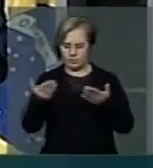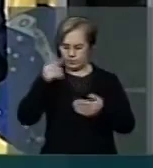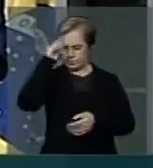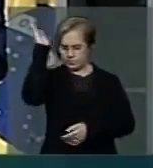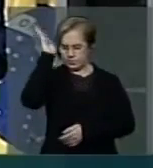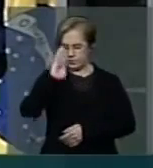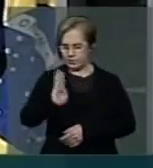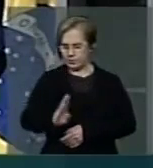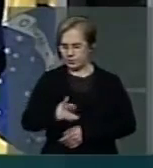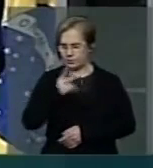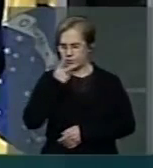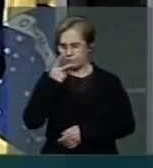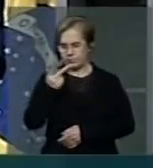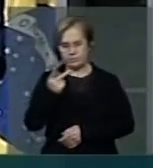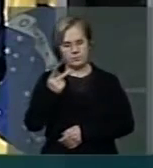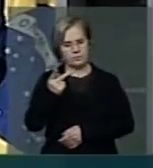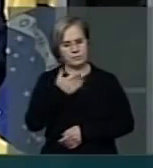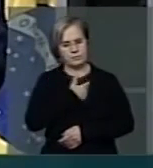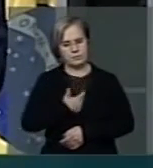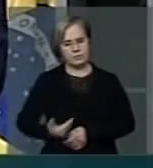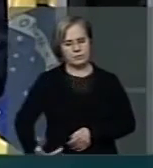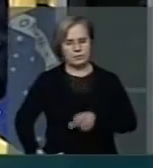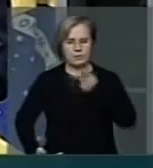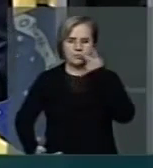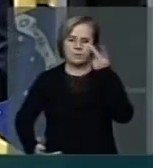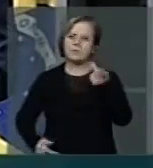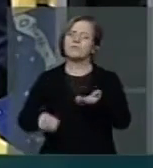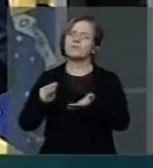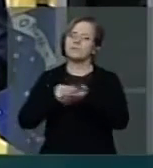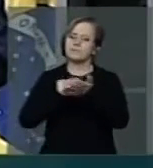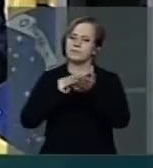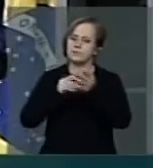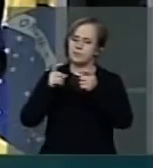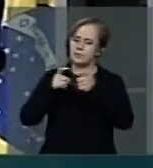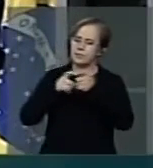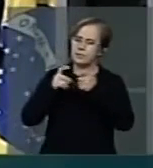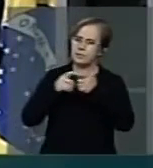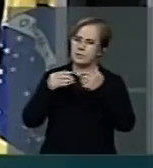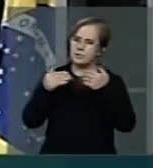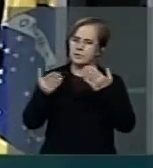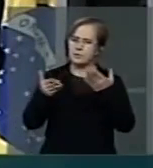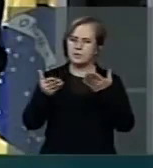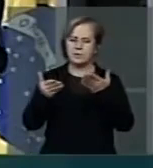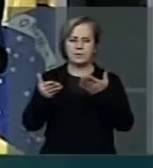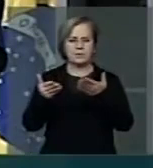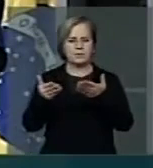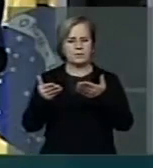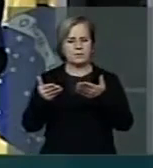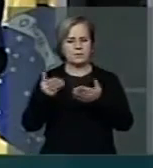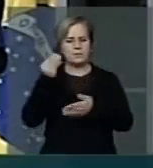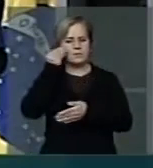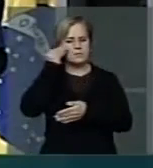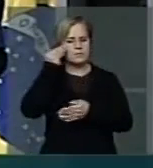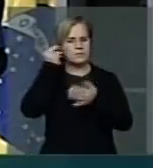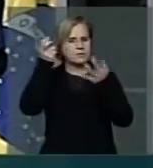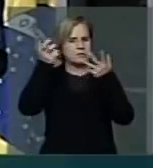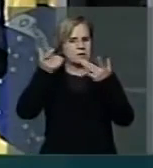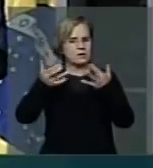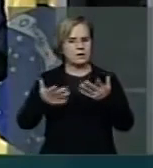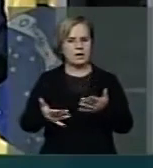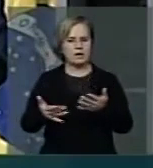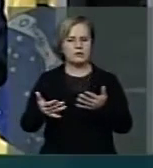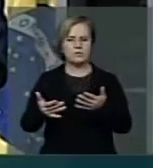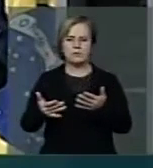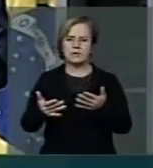governo afirma que faltam médicos para justificar a vinda ilegal